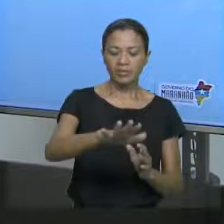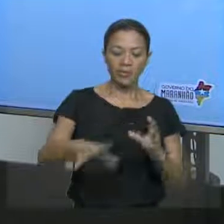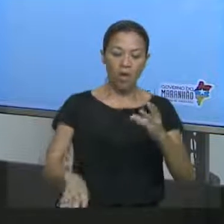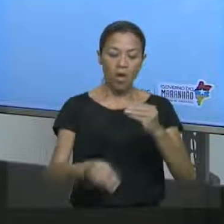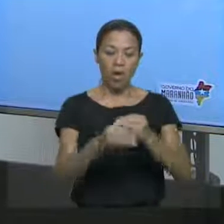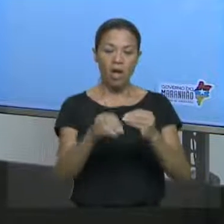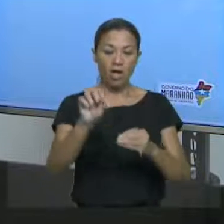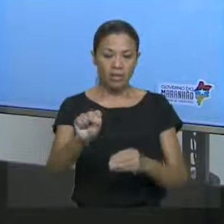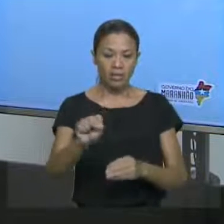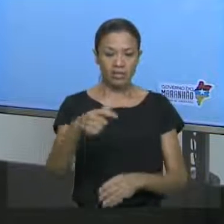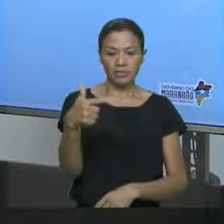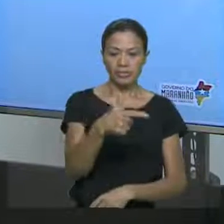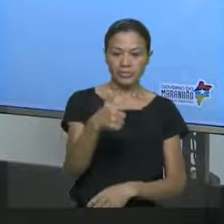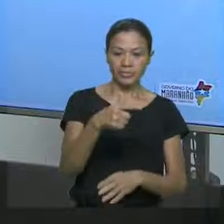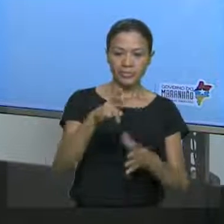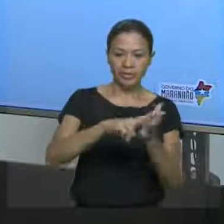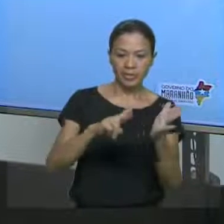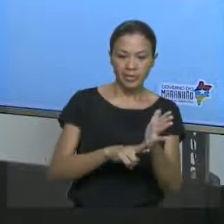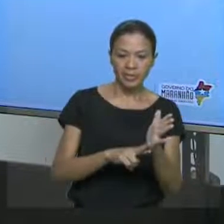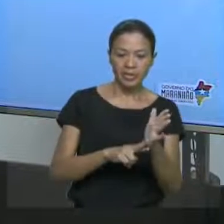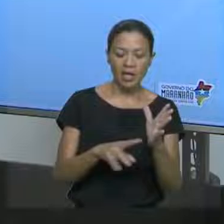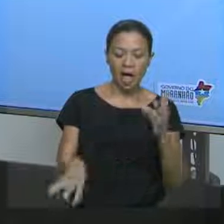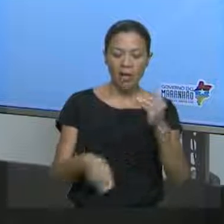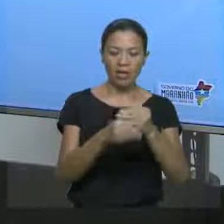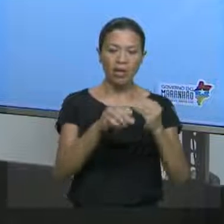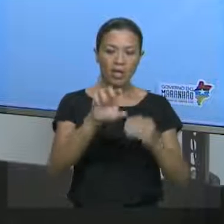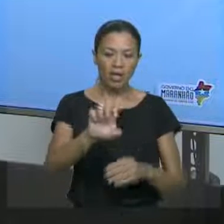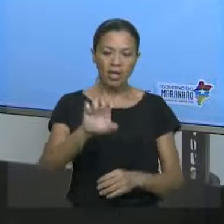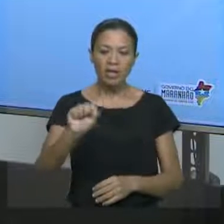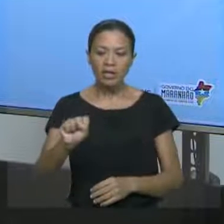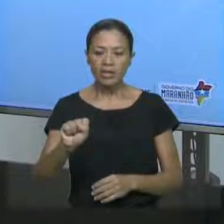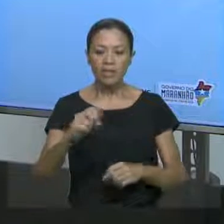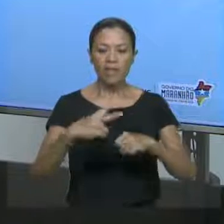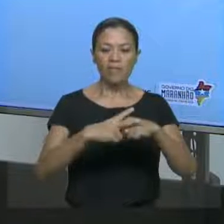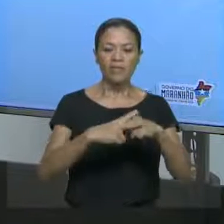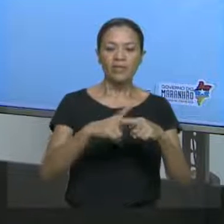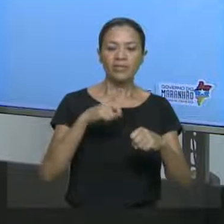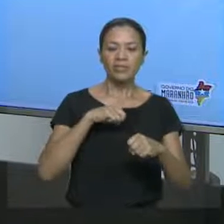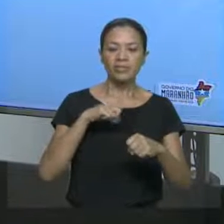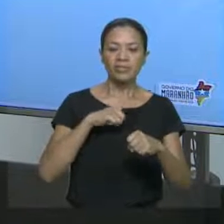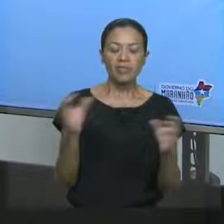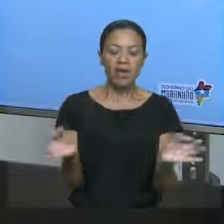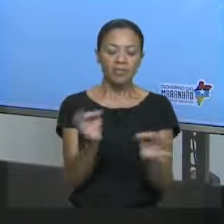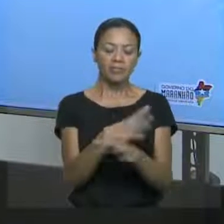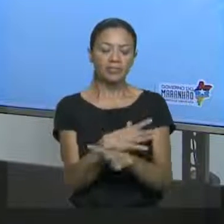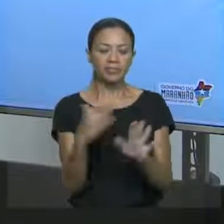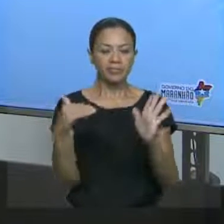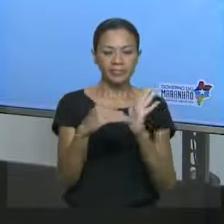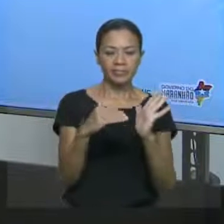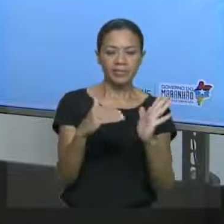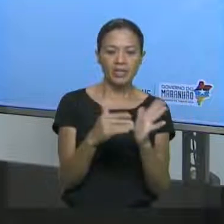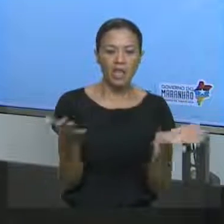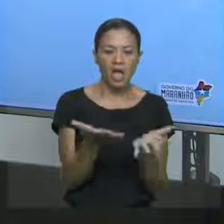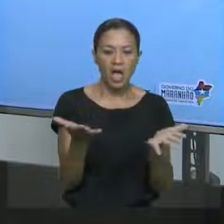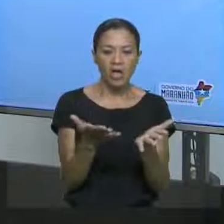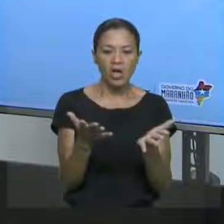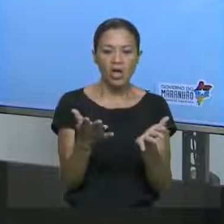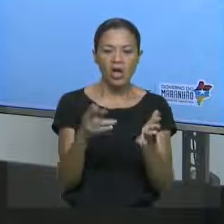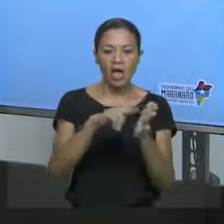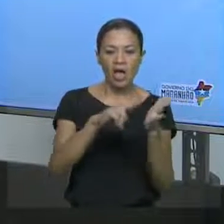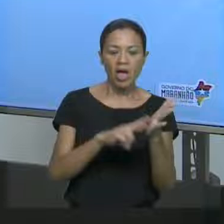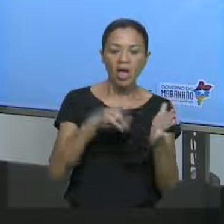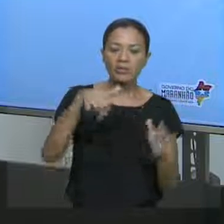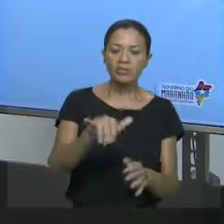A segunda regra, vimos ainda há pouco, é do ES. Quando o verbo tiver essas terminações. E agora é a regra do Y.